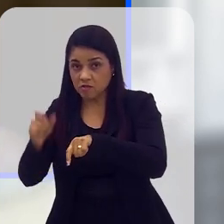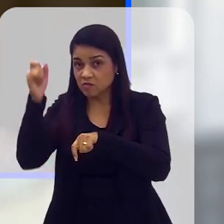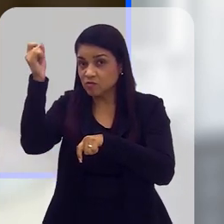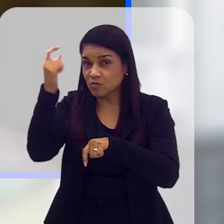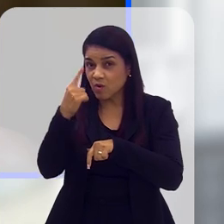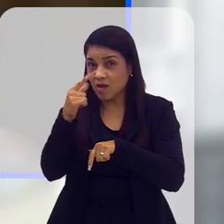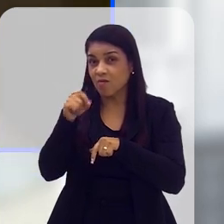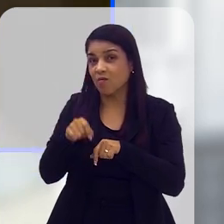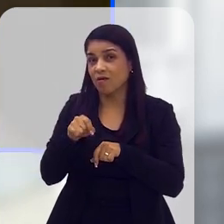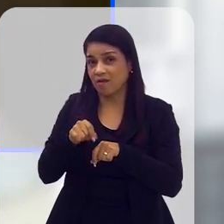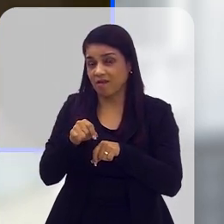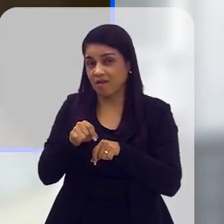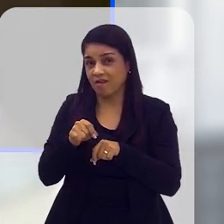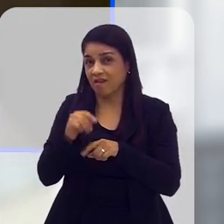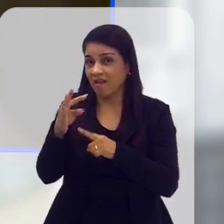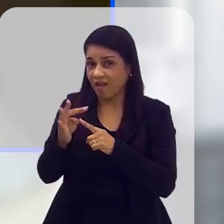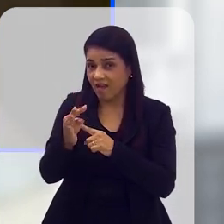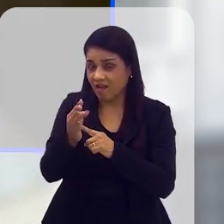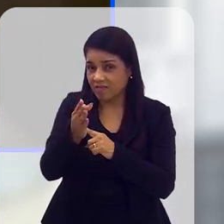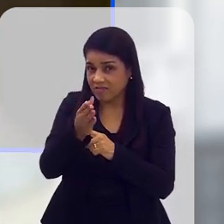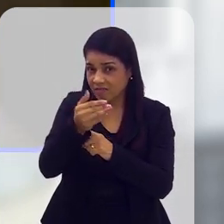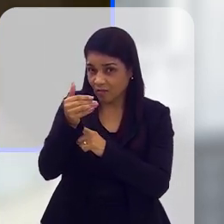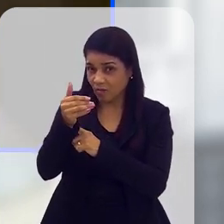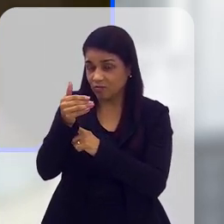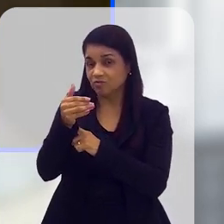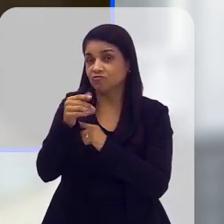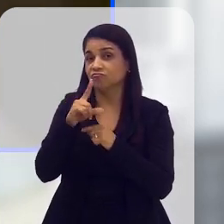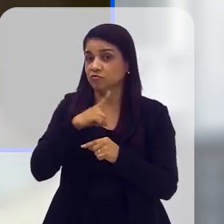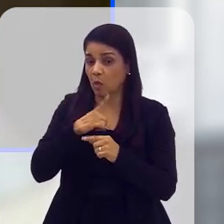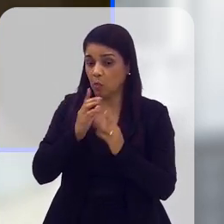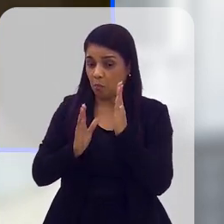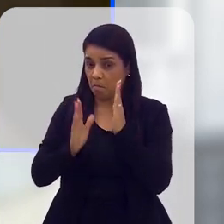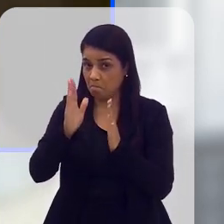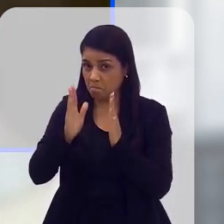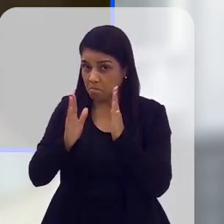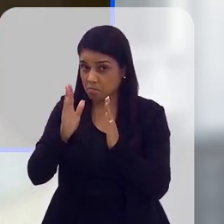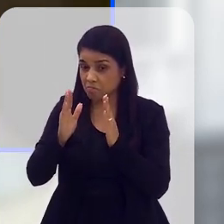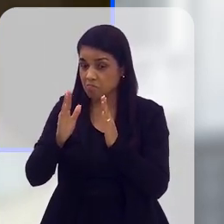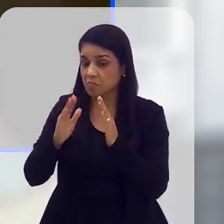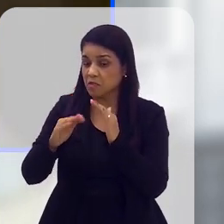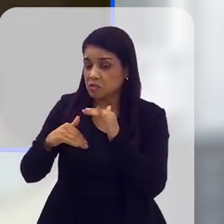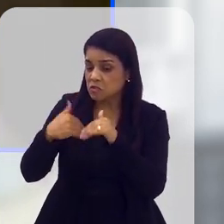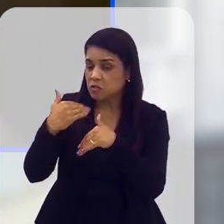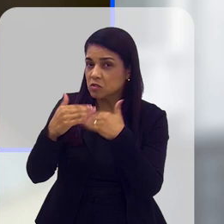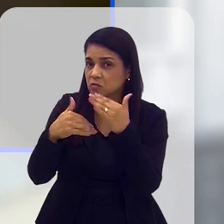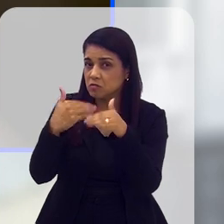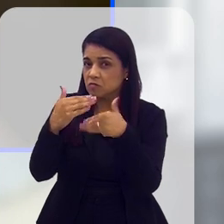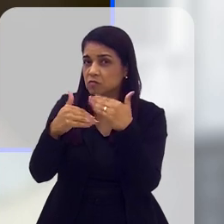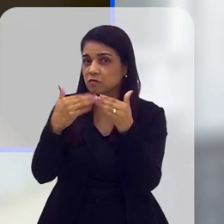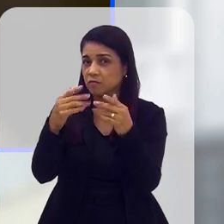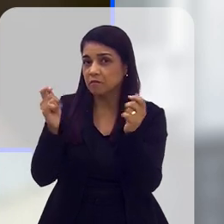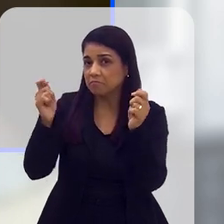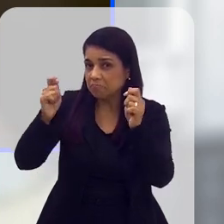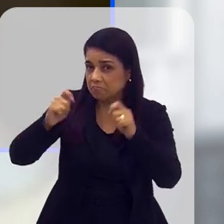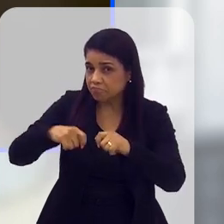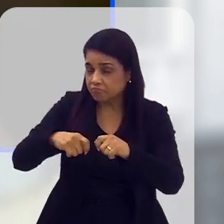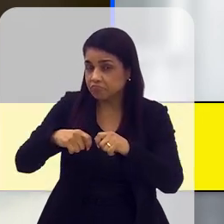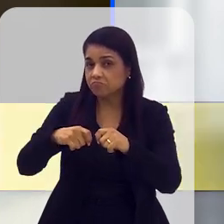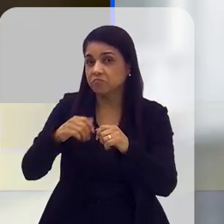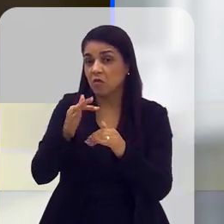a produção dessas placas solares? É claro que a tecnologia tem um tempo, né? Então, ela tem um tempo aí de desenvolvimento que,